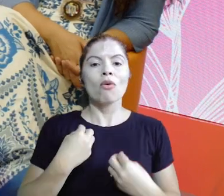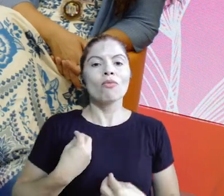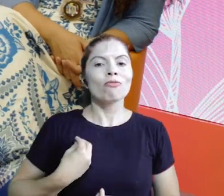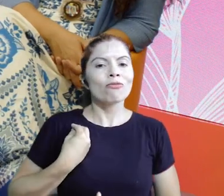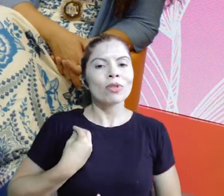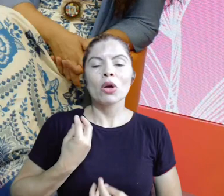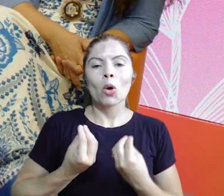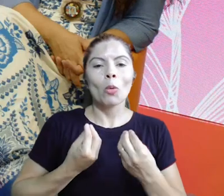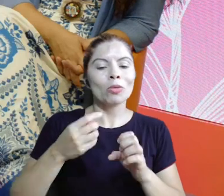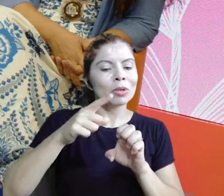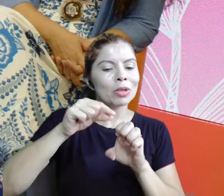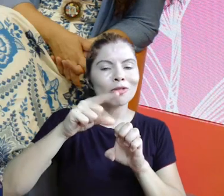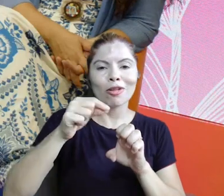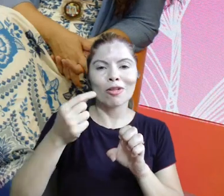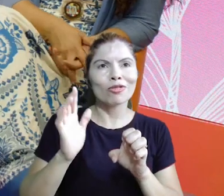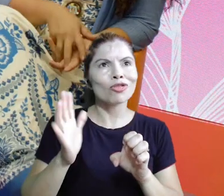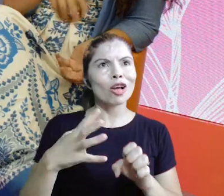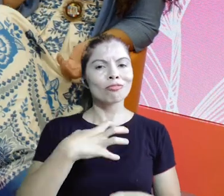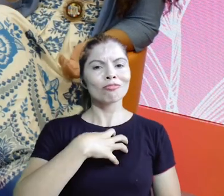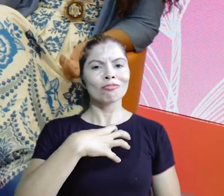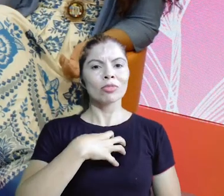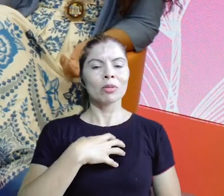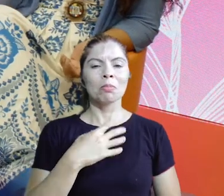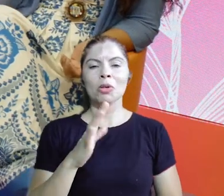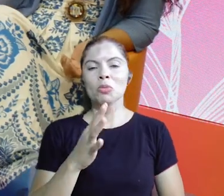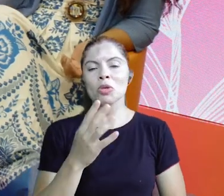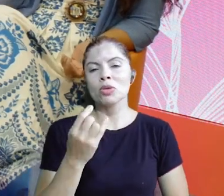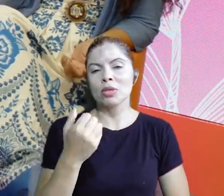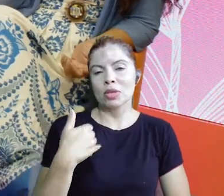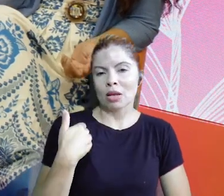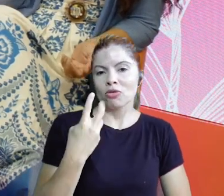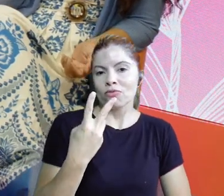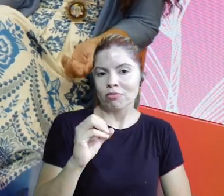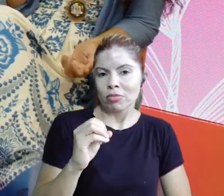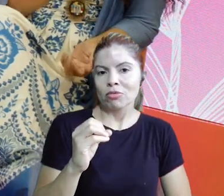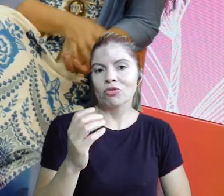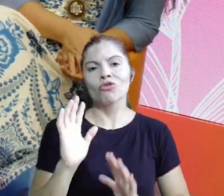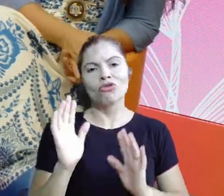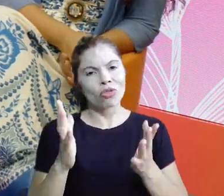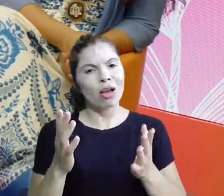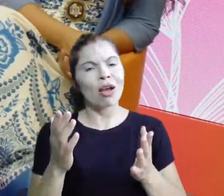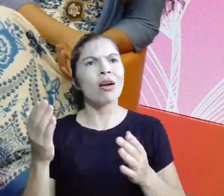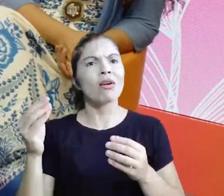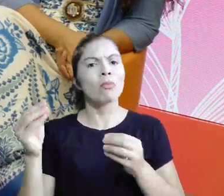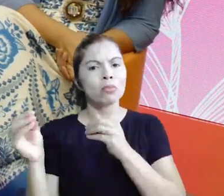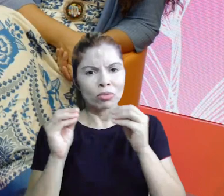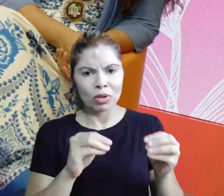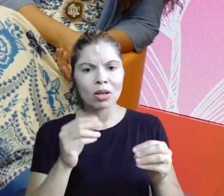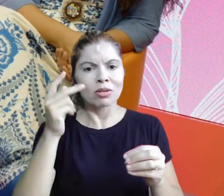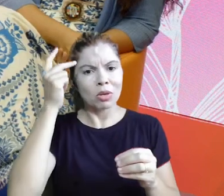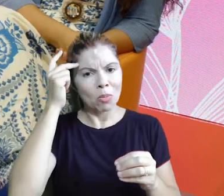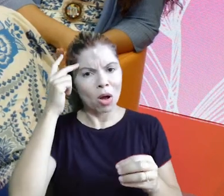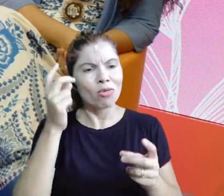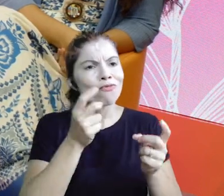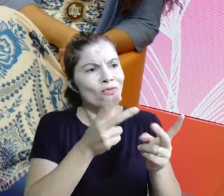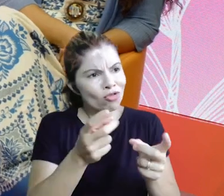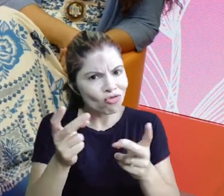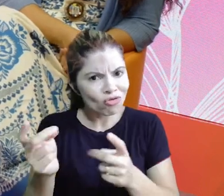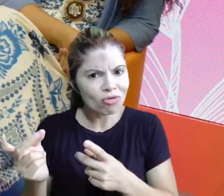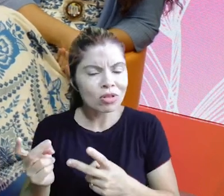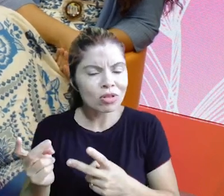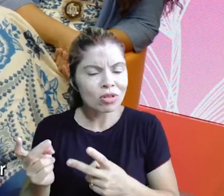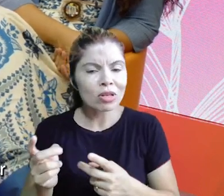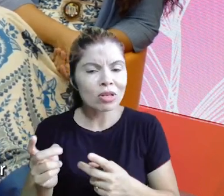o quanto eu sempre fui empreendedora. Desde os meus 20 e poucos anos, eu já vinha aqui para São Paulo, já